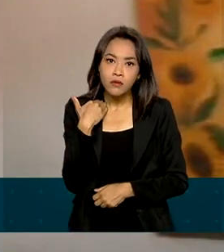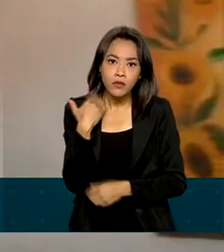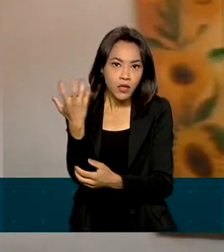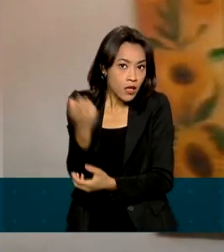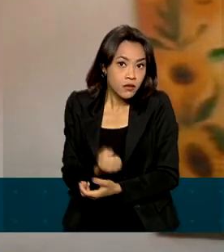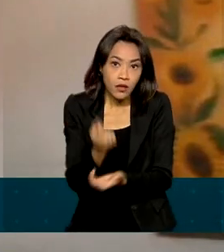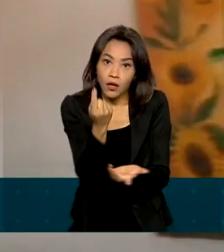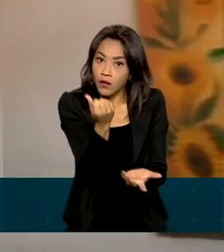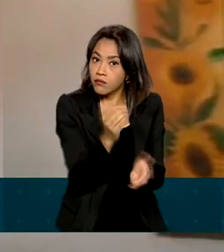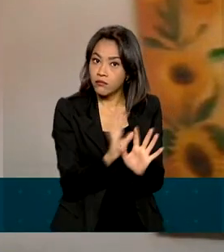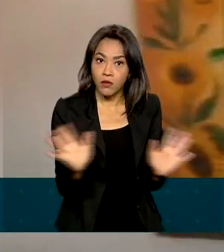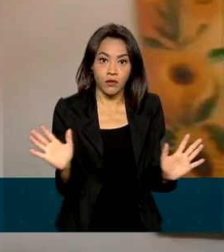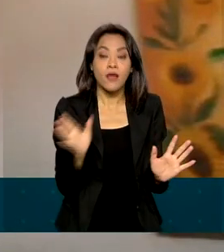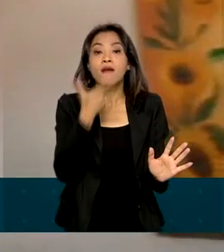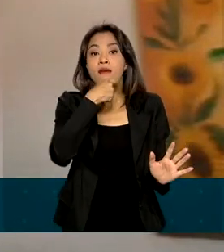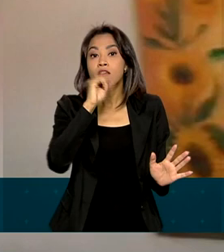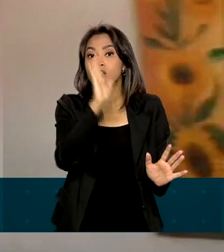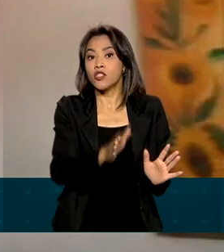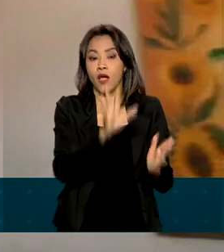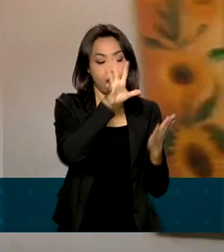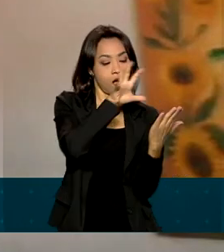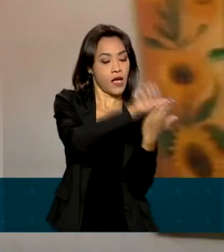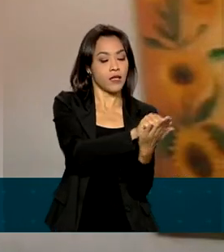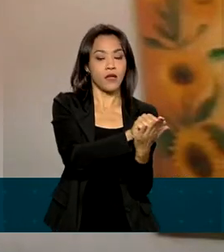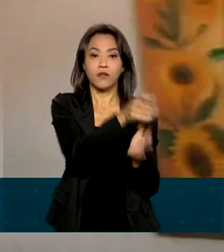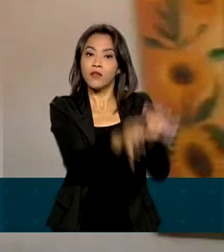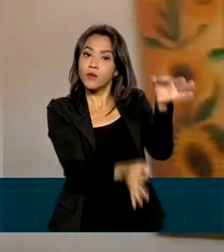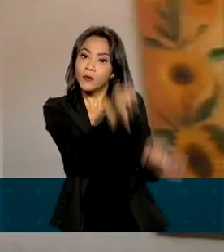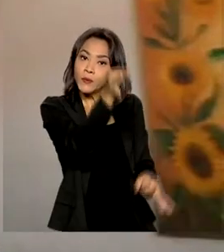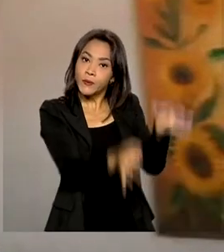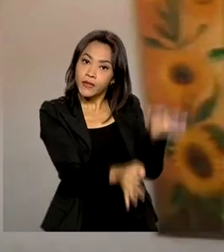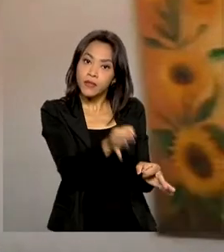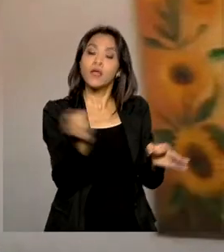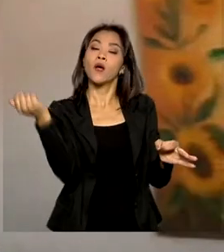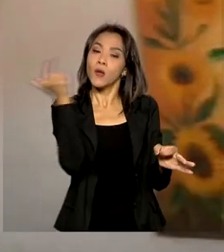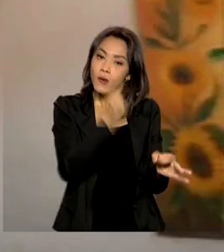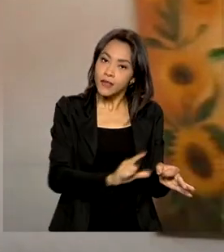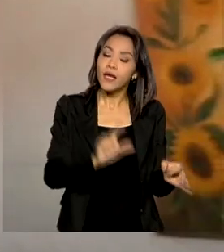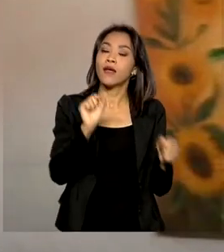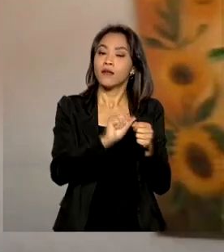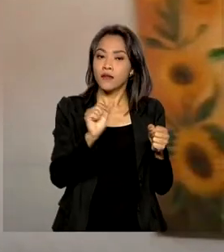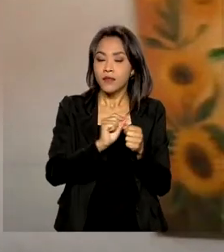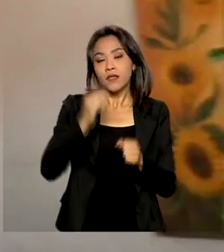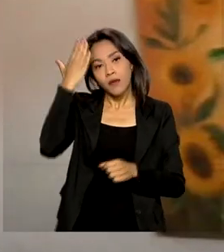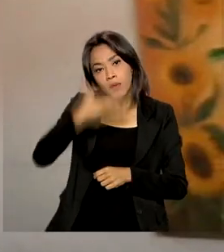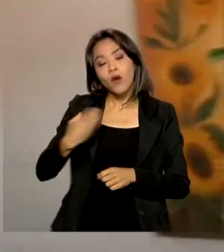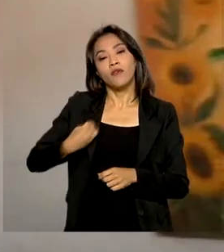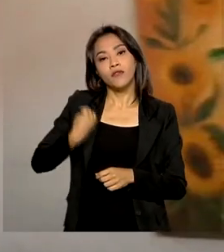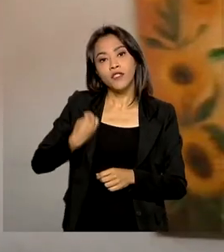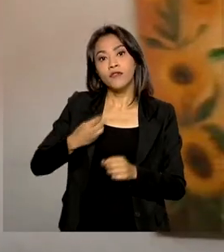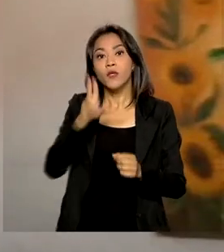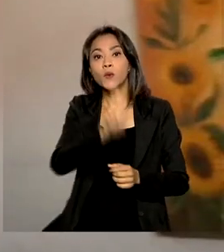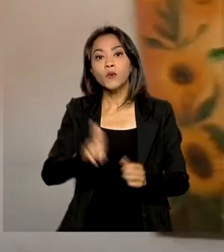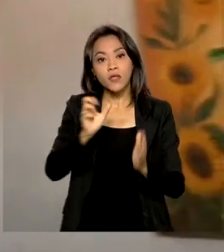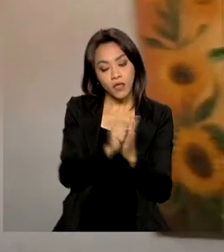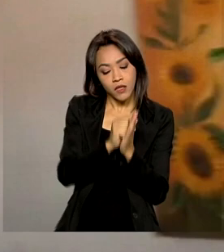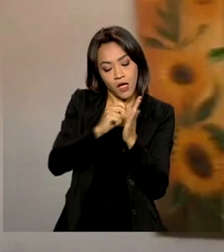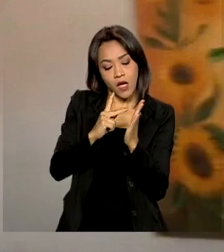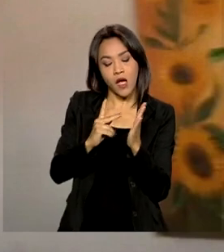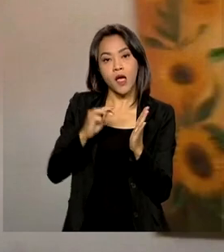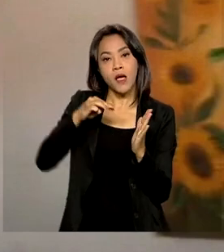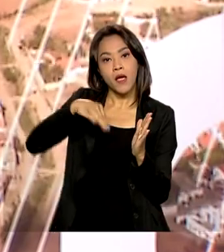Quem fez o recadastramento na Justiça Eleitoral consegue realizar a prova de vida pelo aplicativo Meu